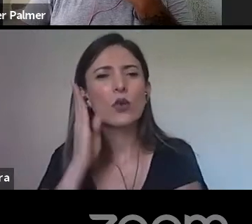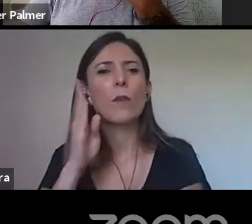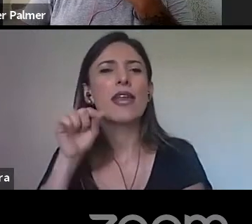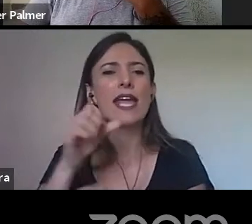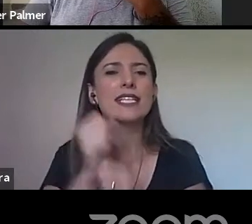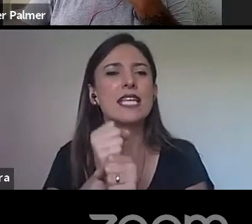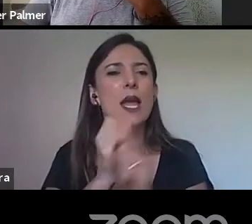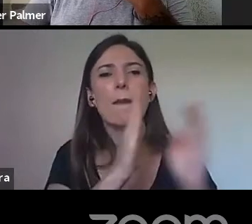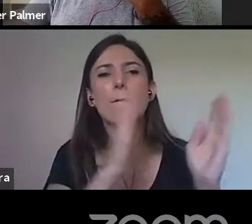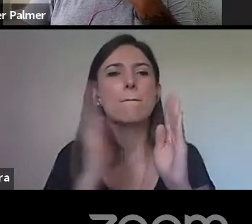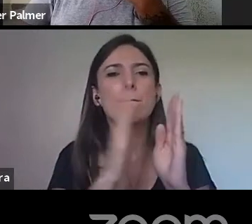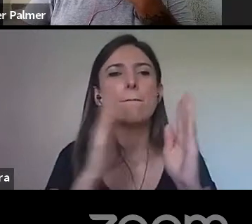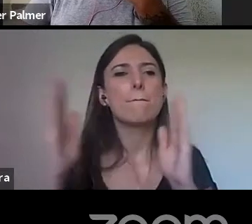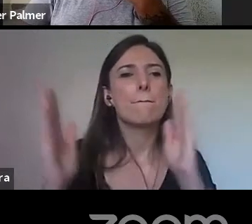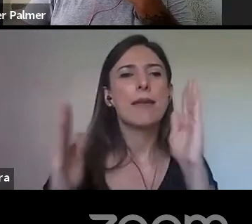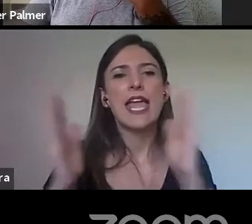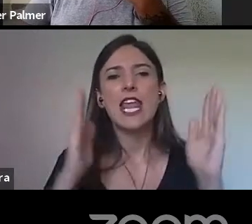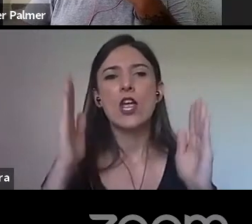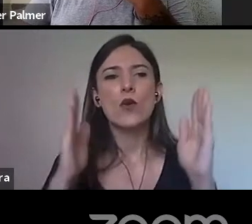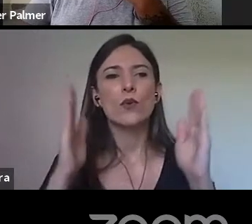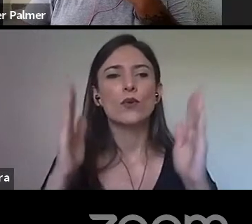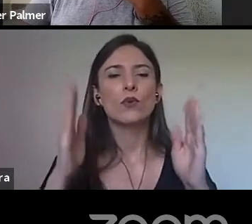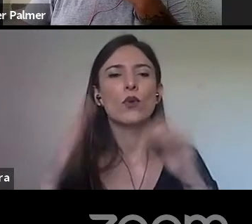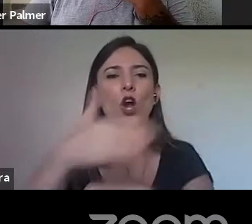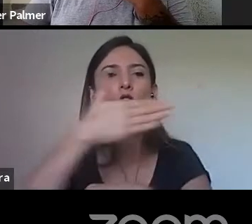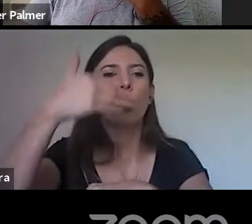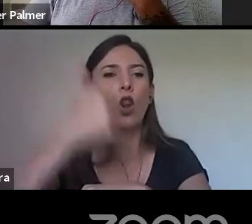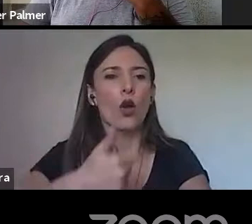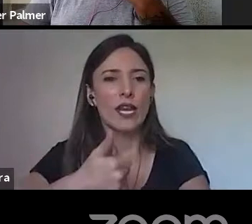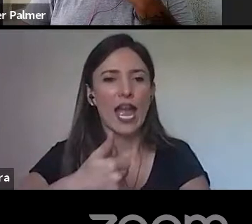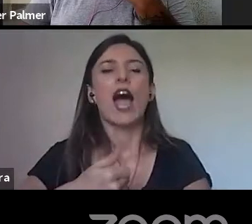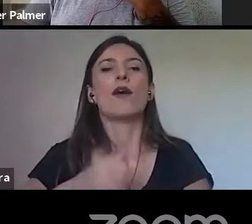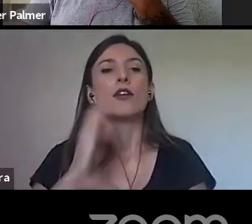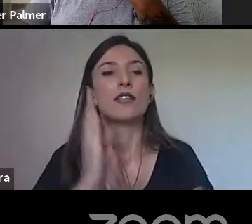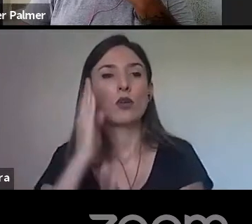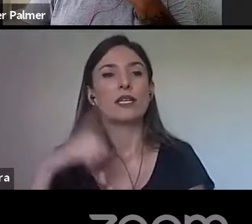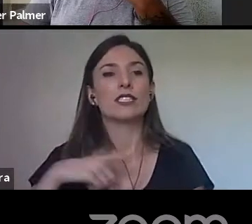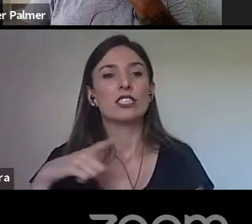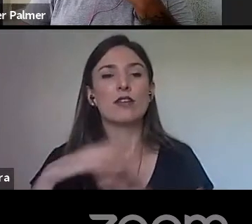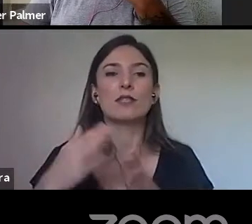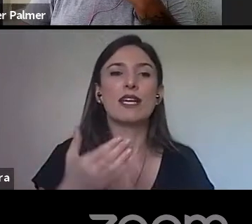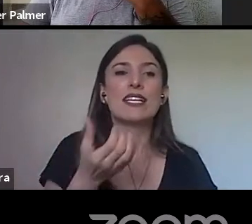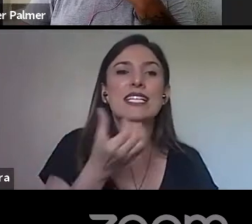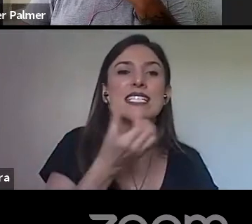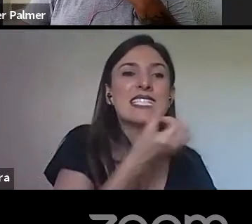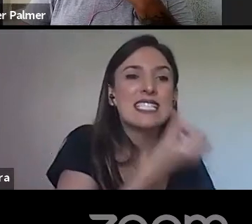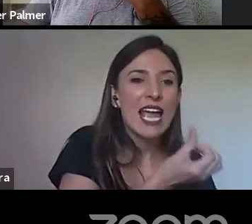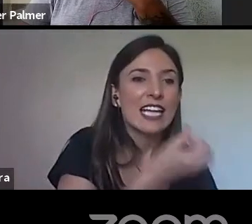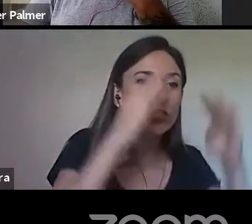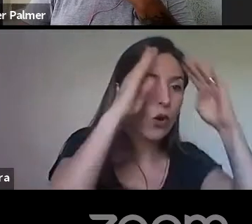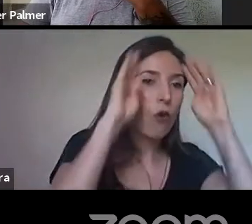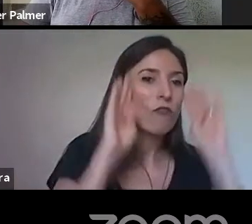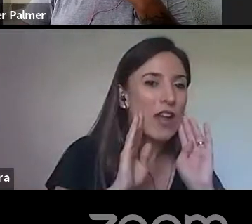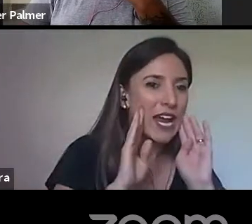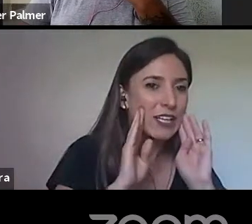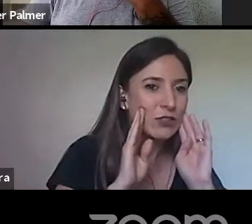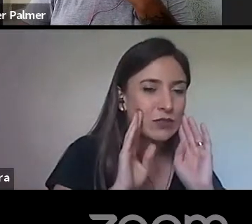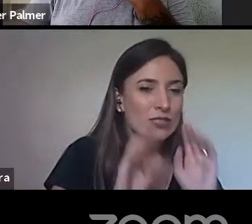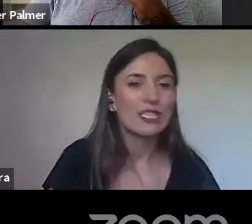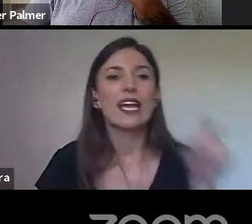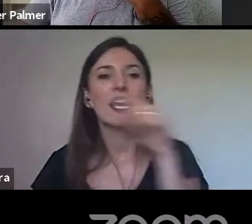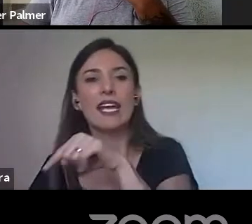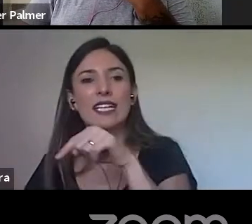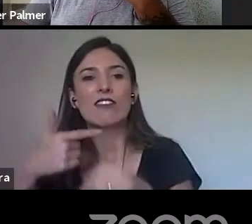cerca, tá, gente? A gente teve seis conventos, com certeza, mas cerca de 24 recolhimentos em todo o território,